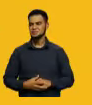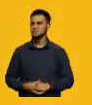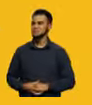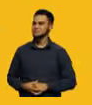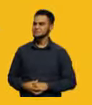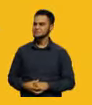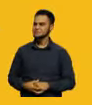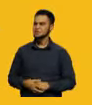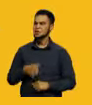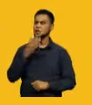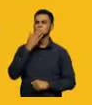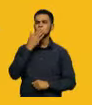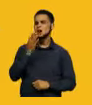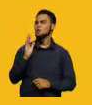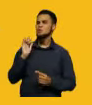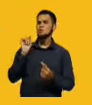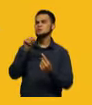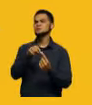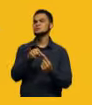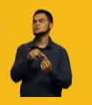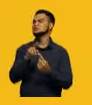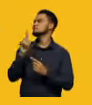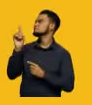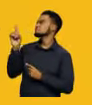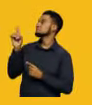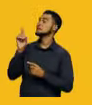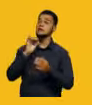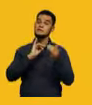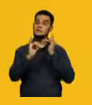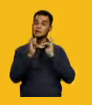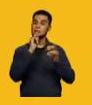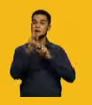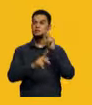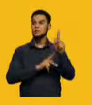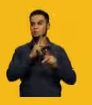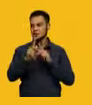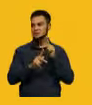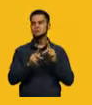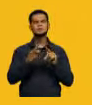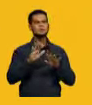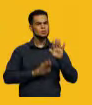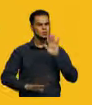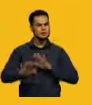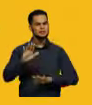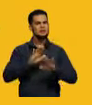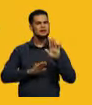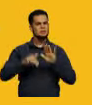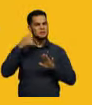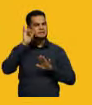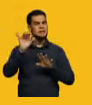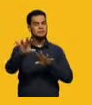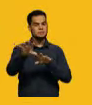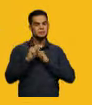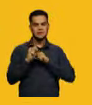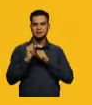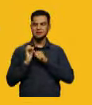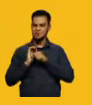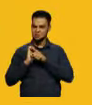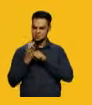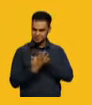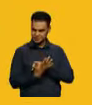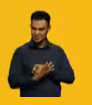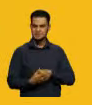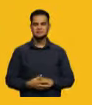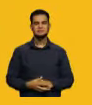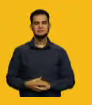Qual o seu objetivo? Informar a população sobre os cuidados que deve ter para não ser infectado pela doença COVID